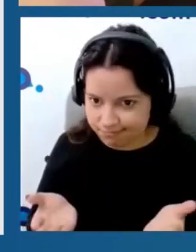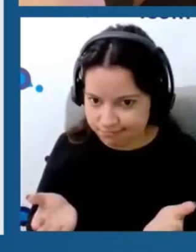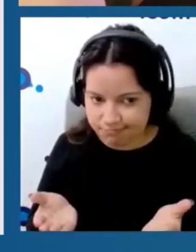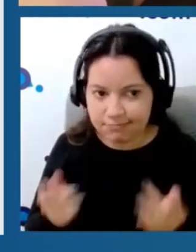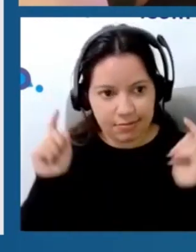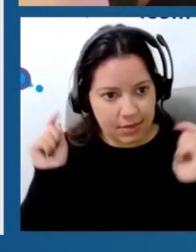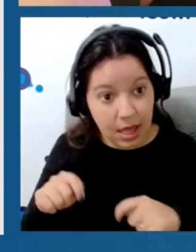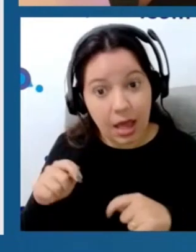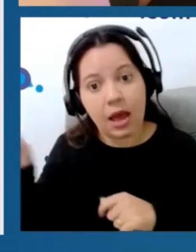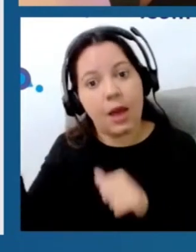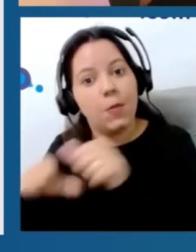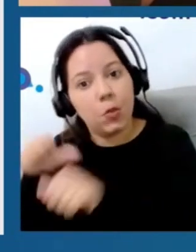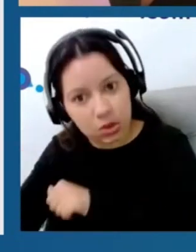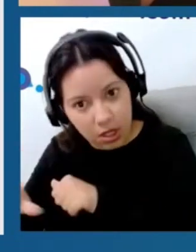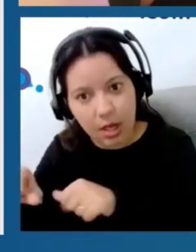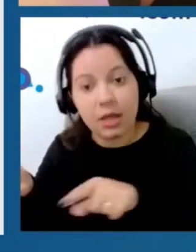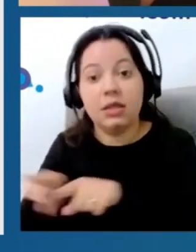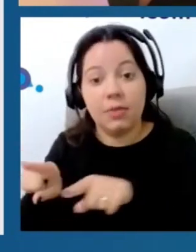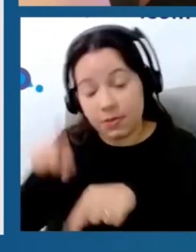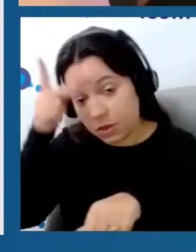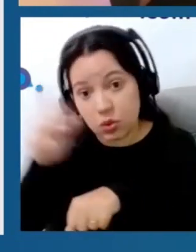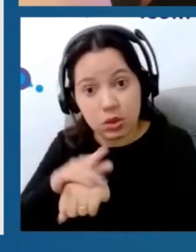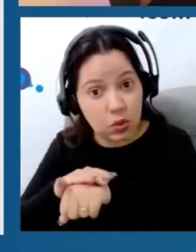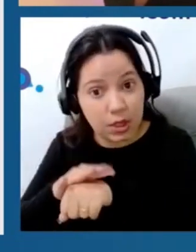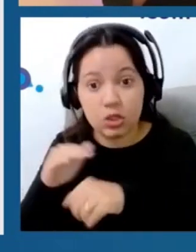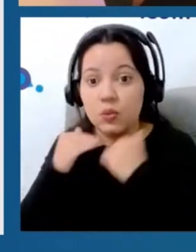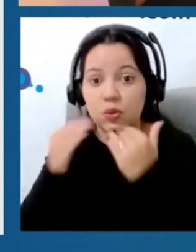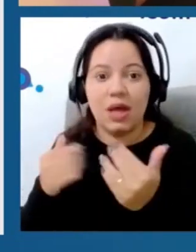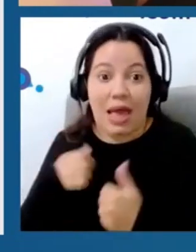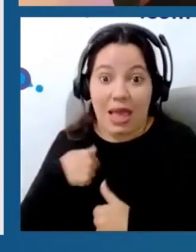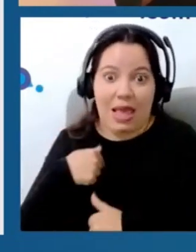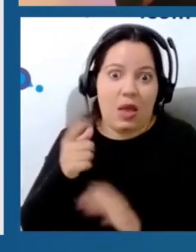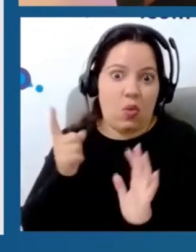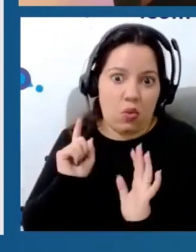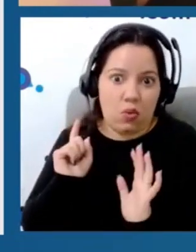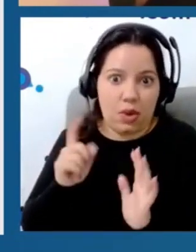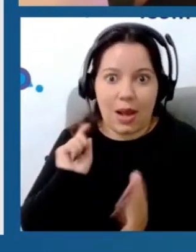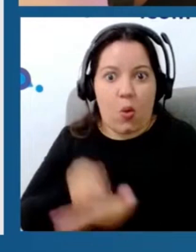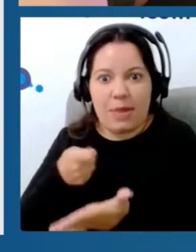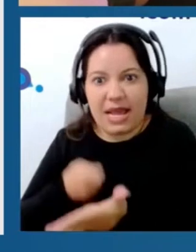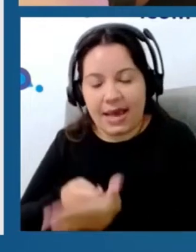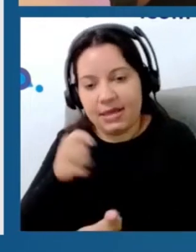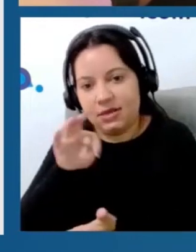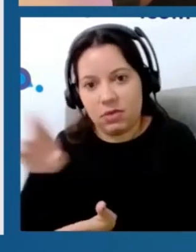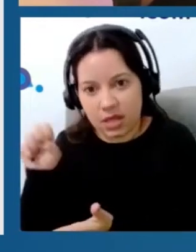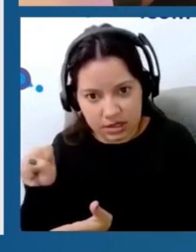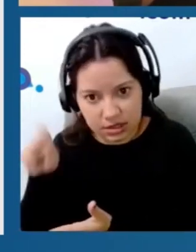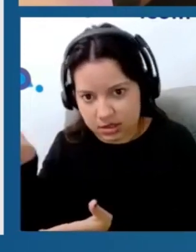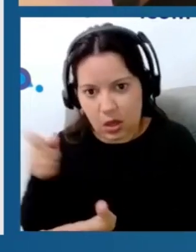paciente não, eu não sou obrigada, inclusive eu, Josi, estou falando na primeira pessoa, a prescrever a TENS sempre que o paciente tiver